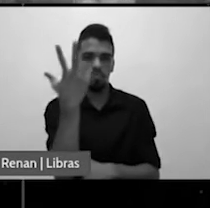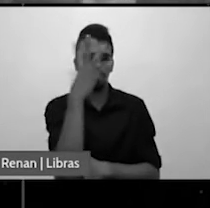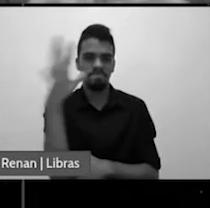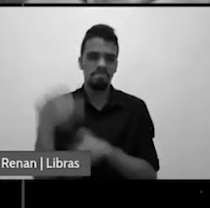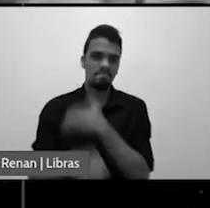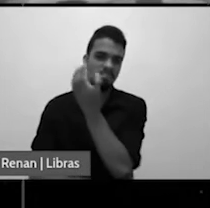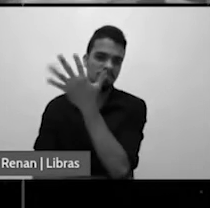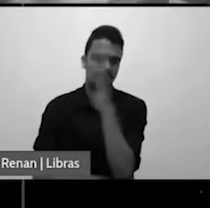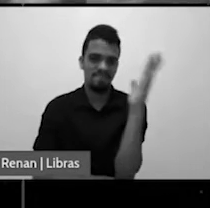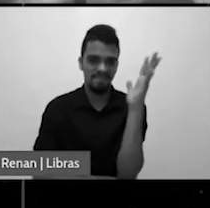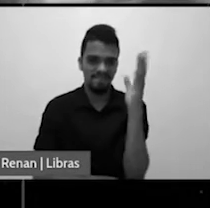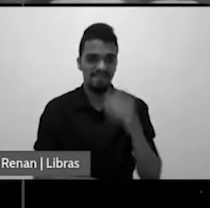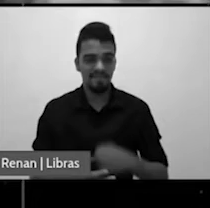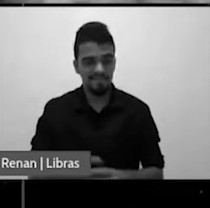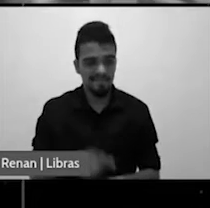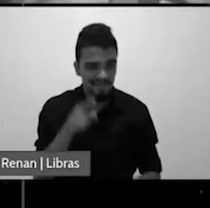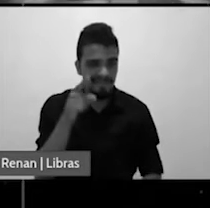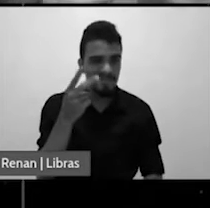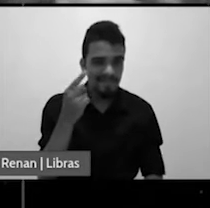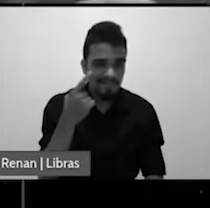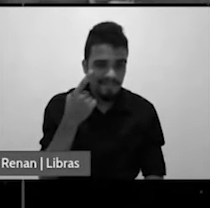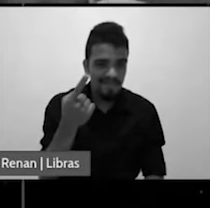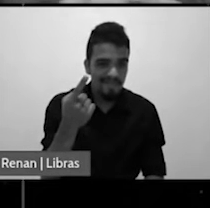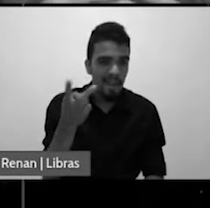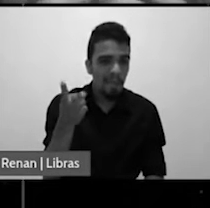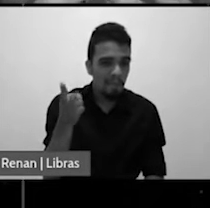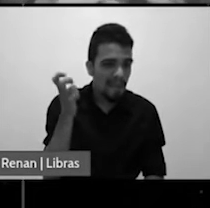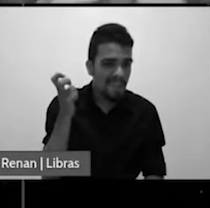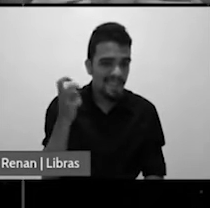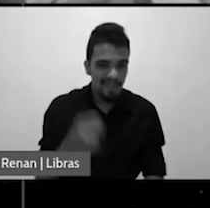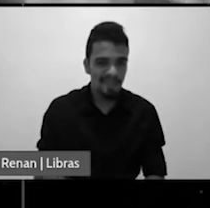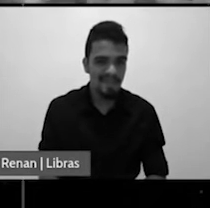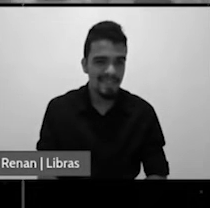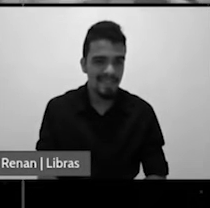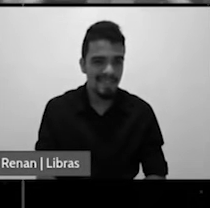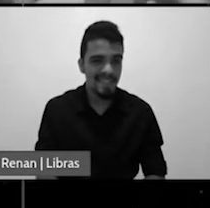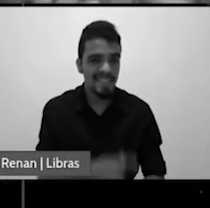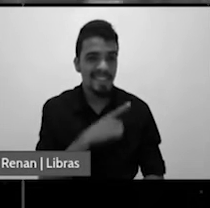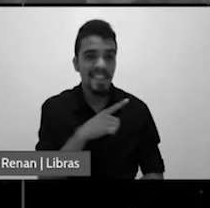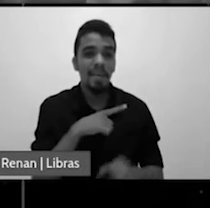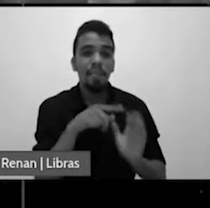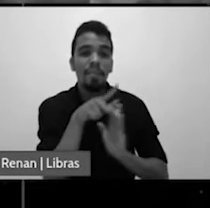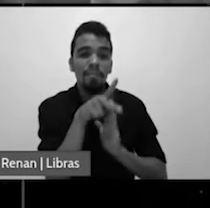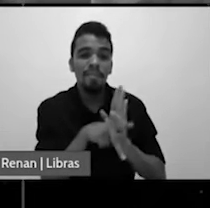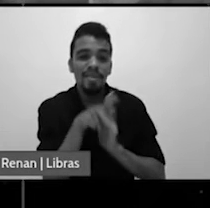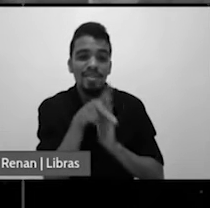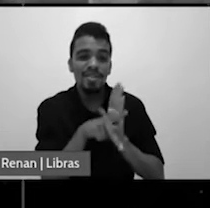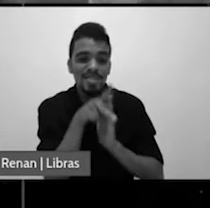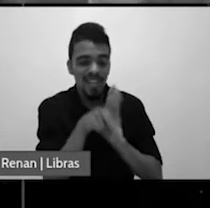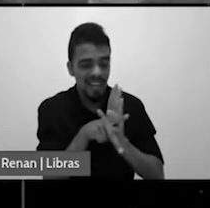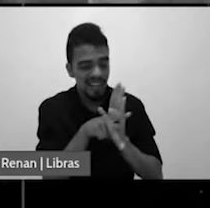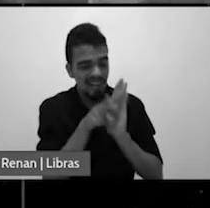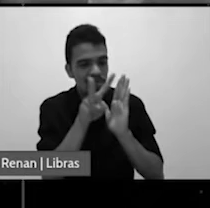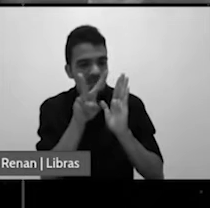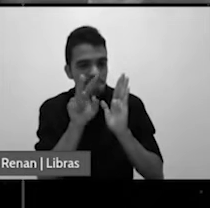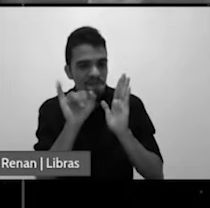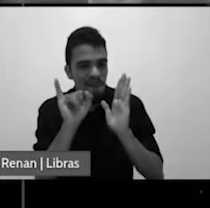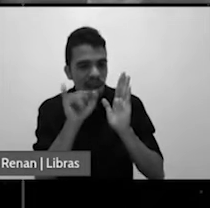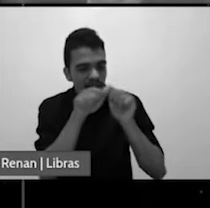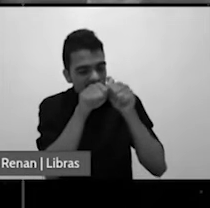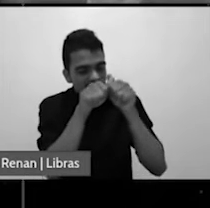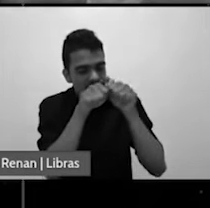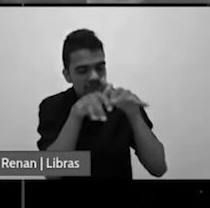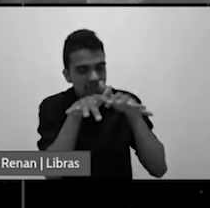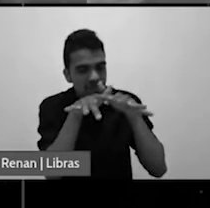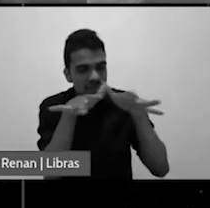vejam amigos esta é uma mentalidade é uma ideia é um projeto que vai se expandindo e passa a ser discutido e